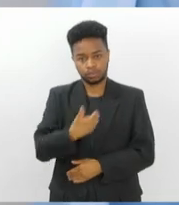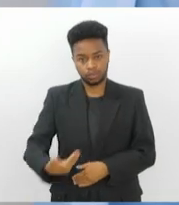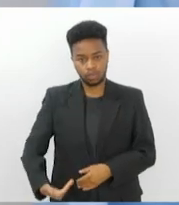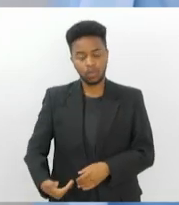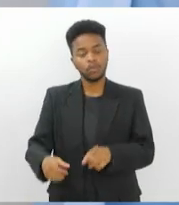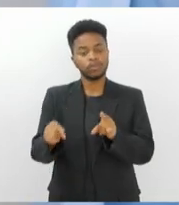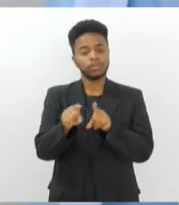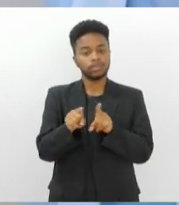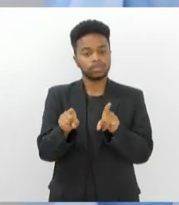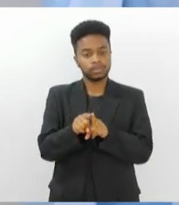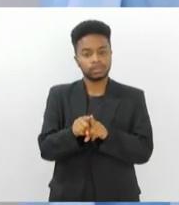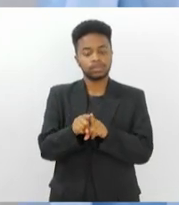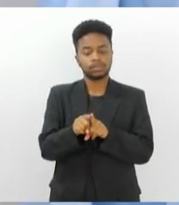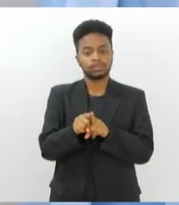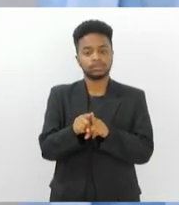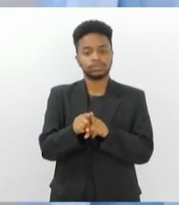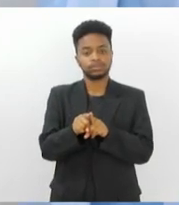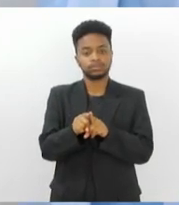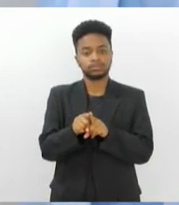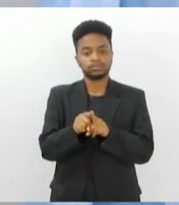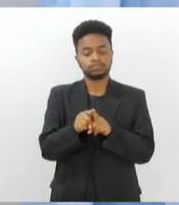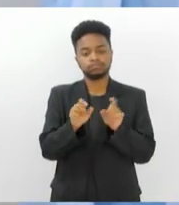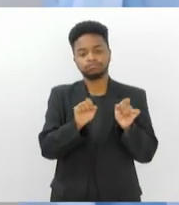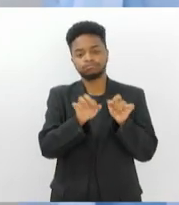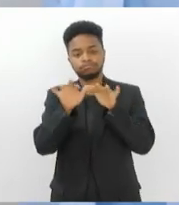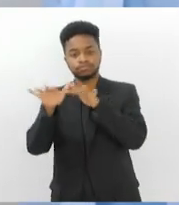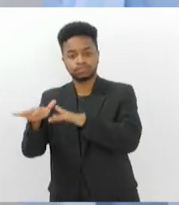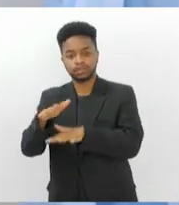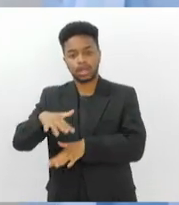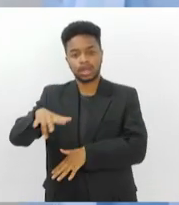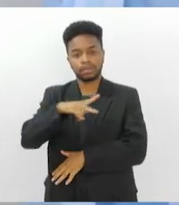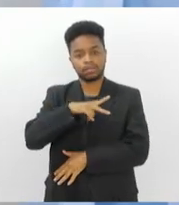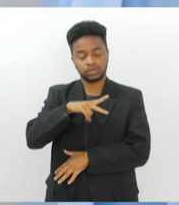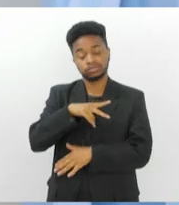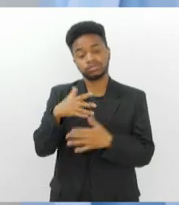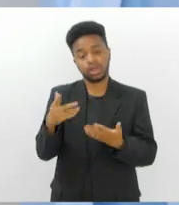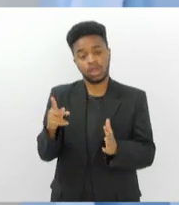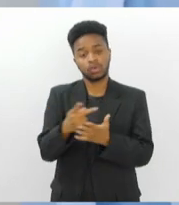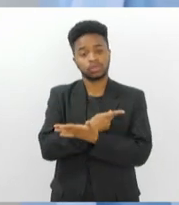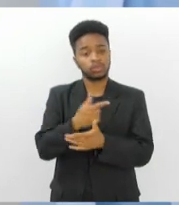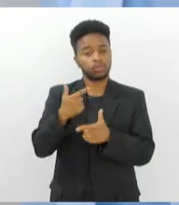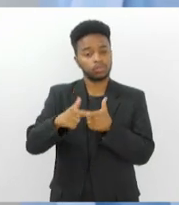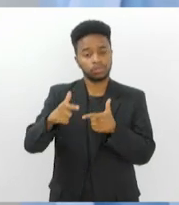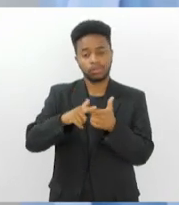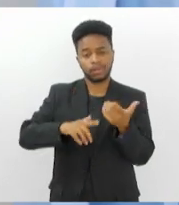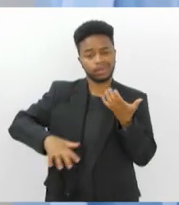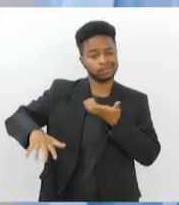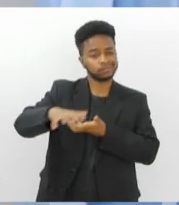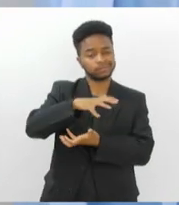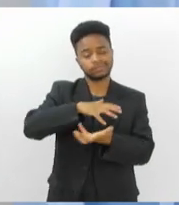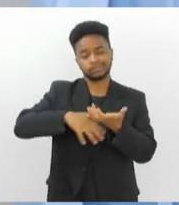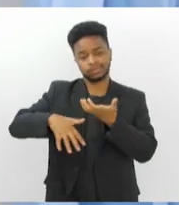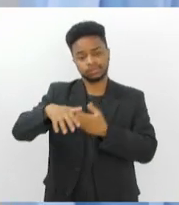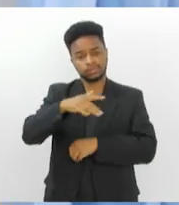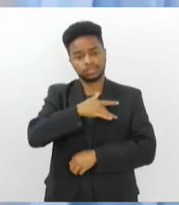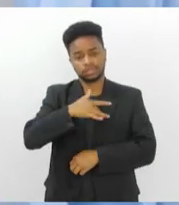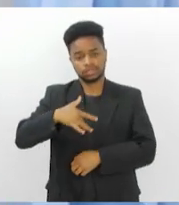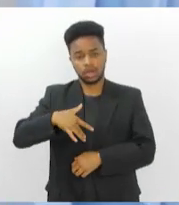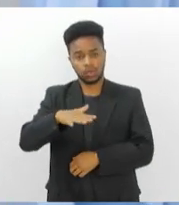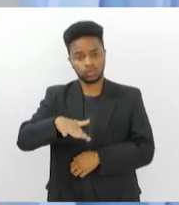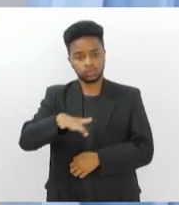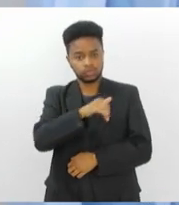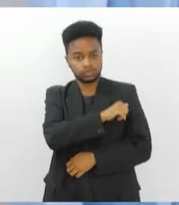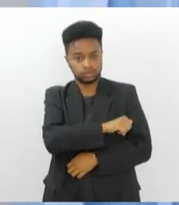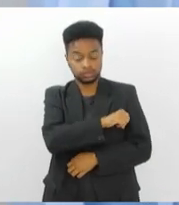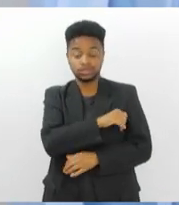inclusive, a saúde privada, o que gera um caos em toda a saúde do Rio de Janeiro. Quando a gente coloca o primeiro